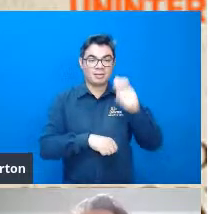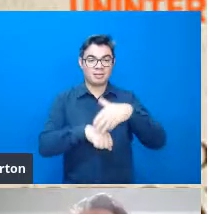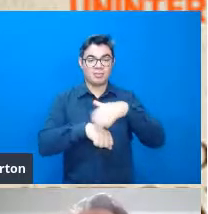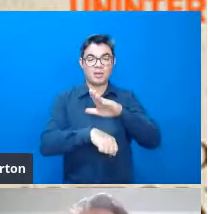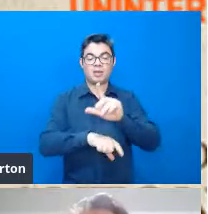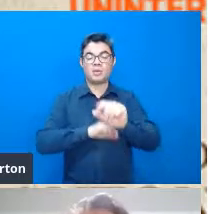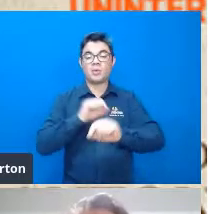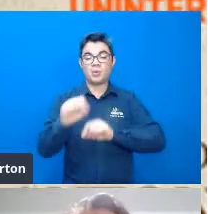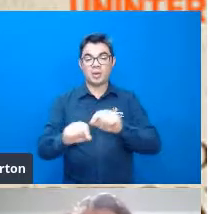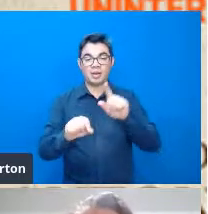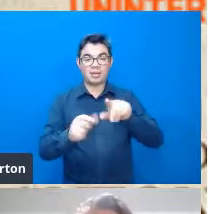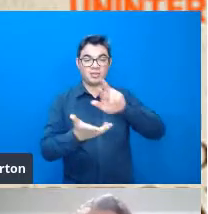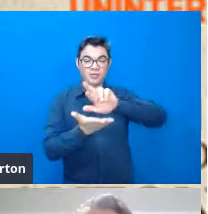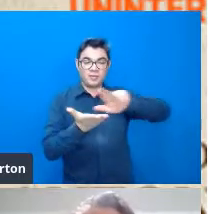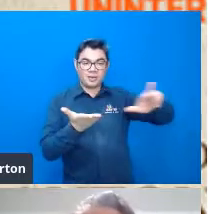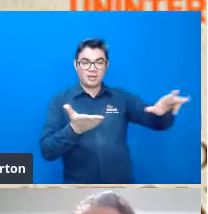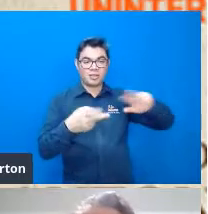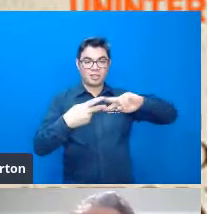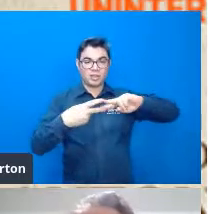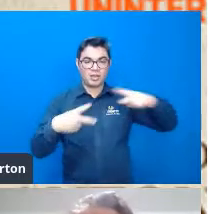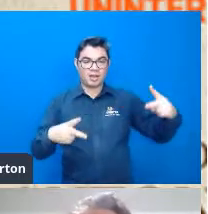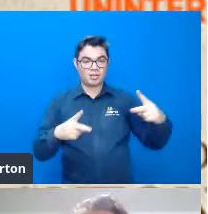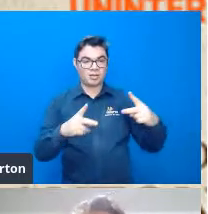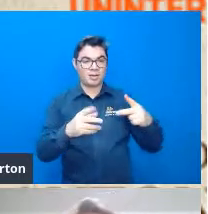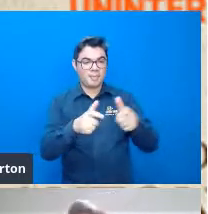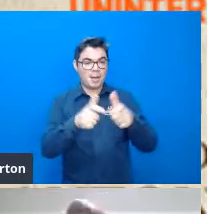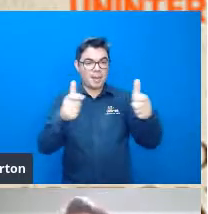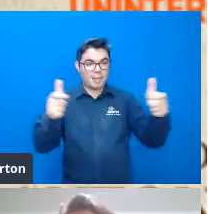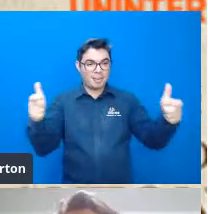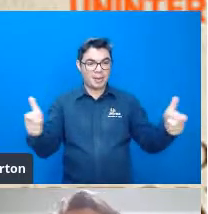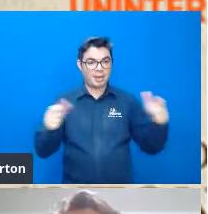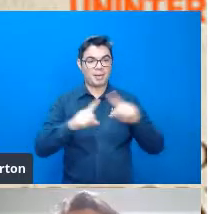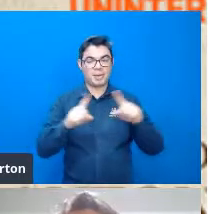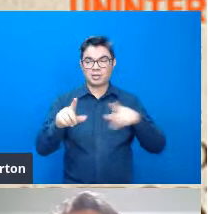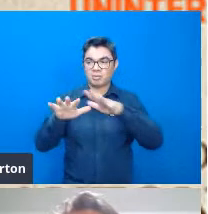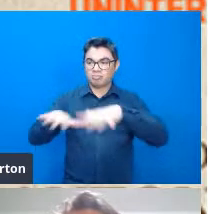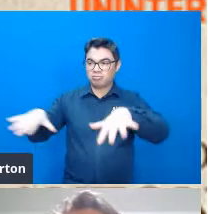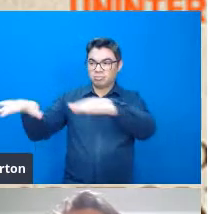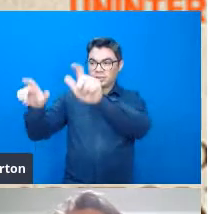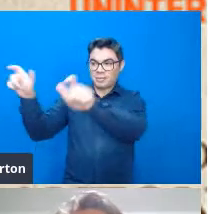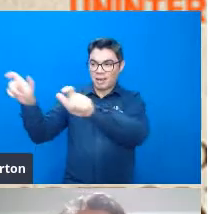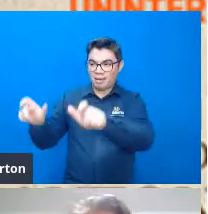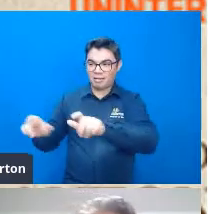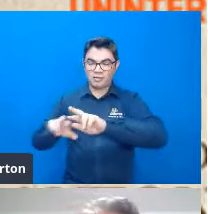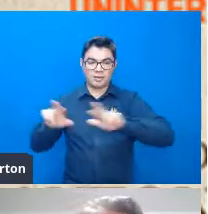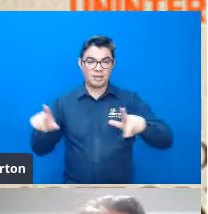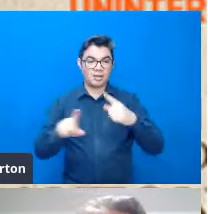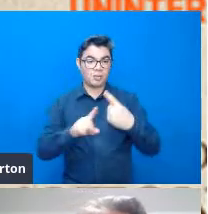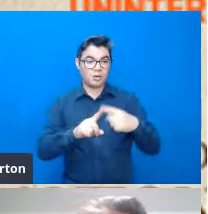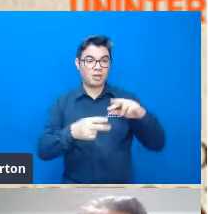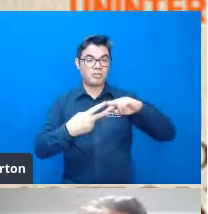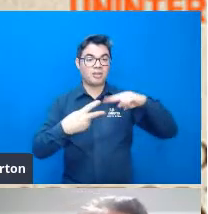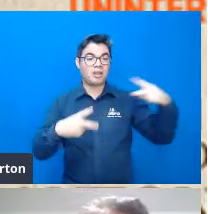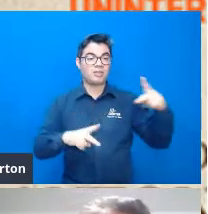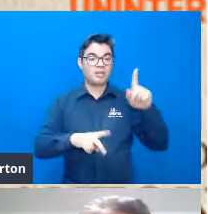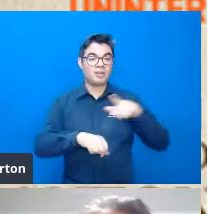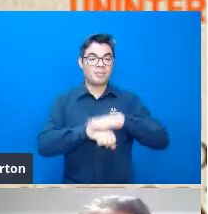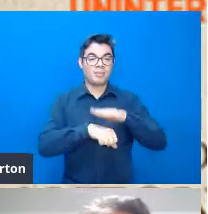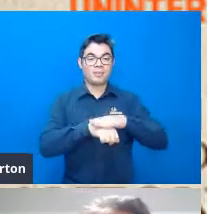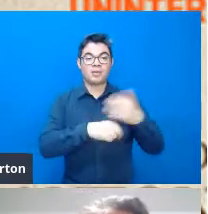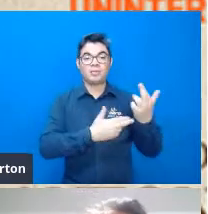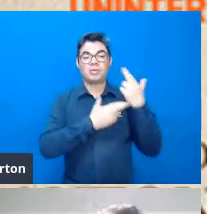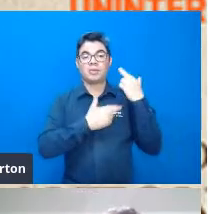ter uma diversidade genética muito alta do que apenas uma diversidade de espécies alta isso porque a diversidade genética é responsável